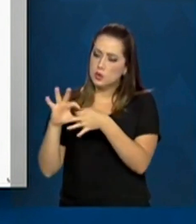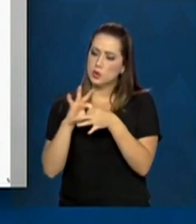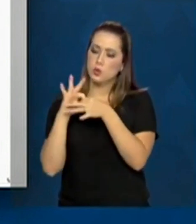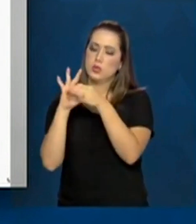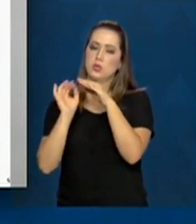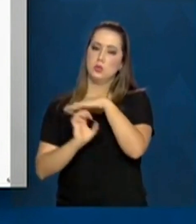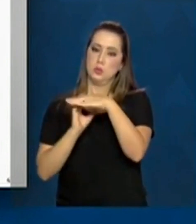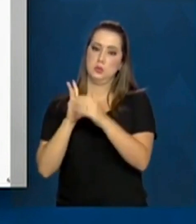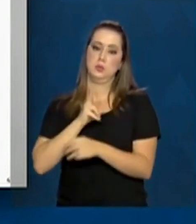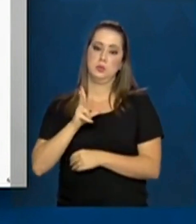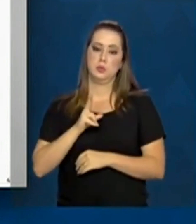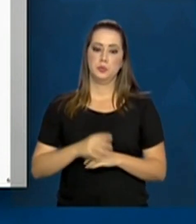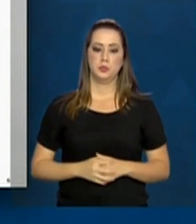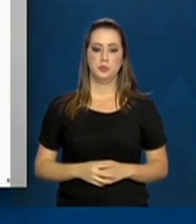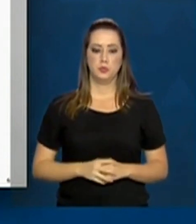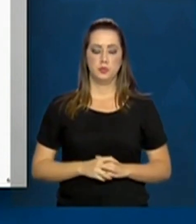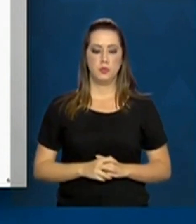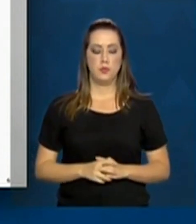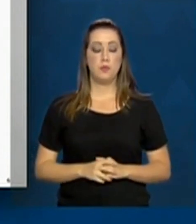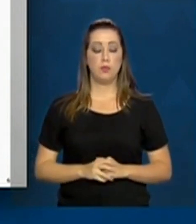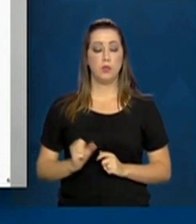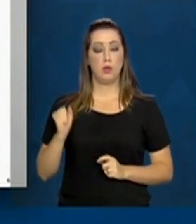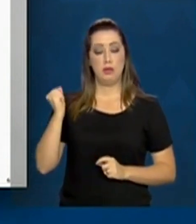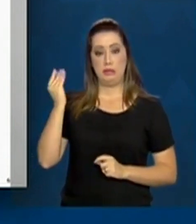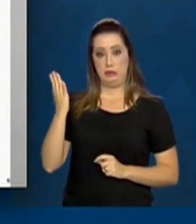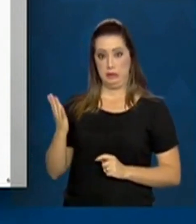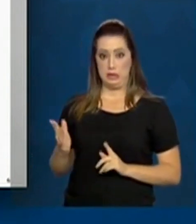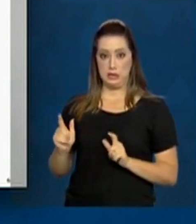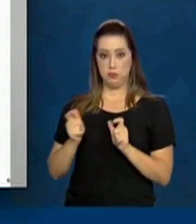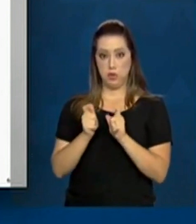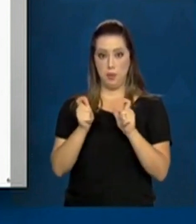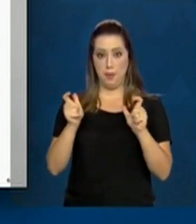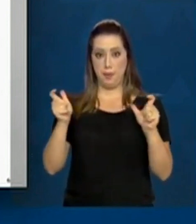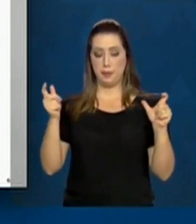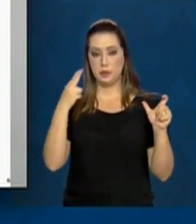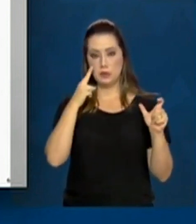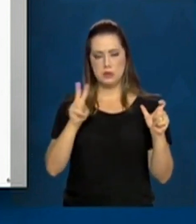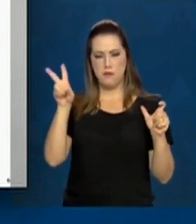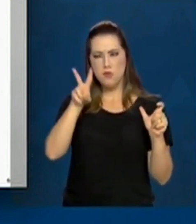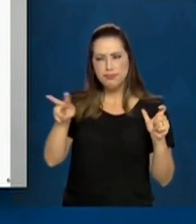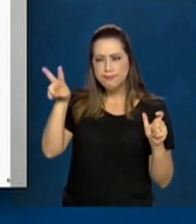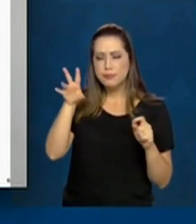com o setor privado. Esta é a abrangência do programa.